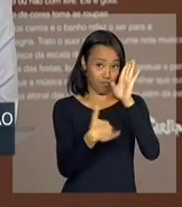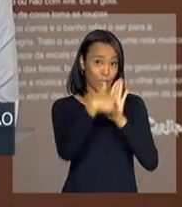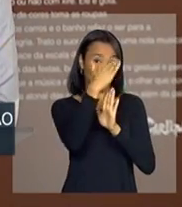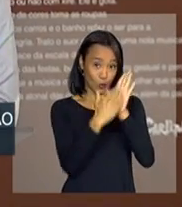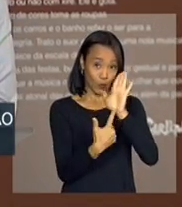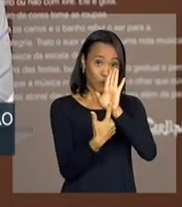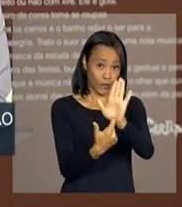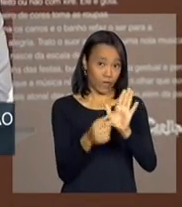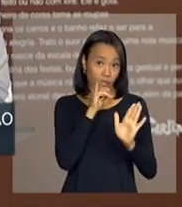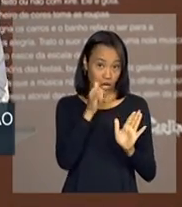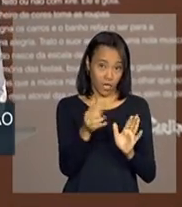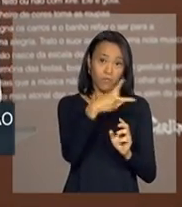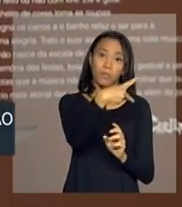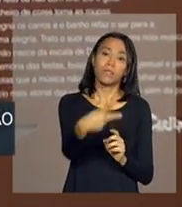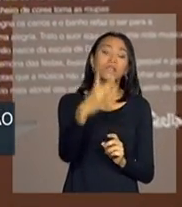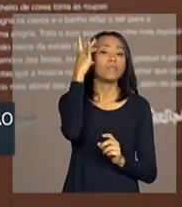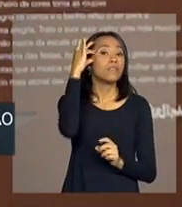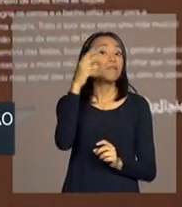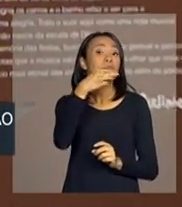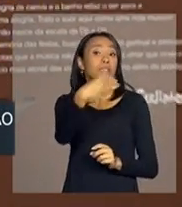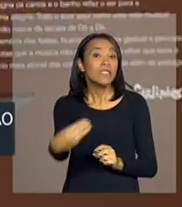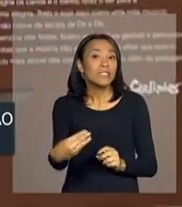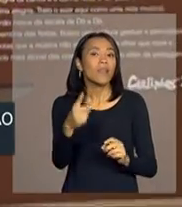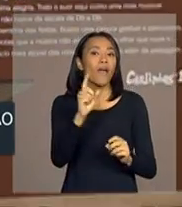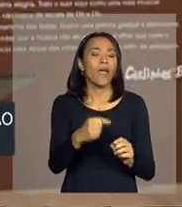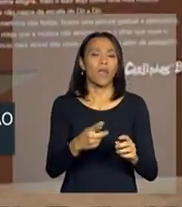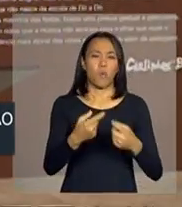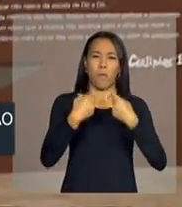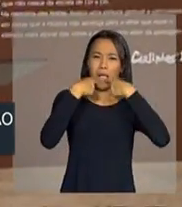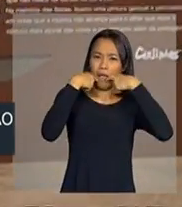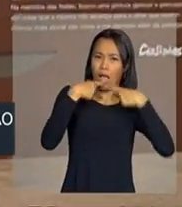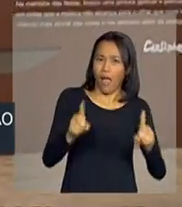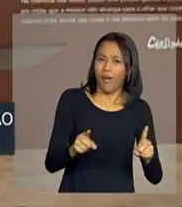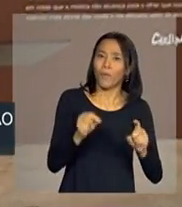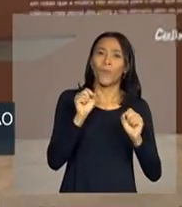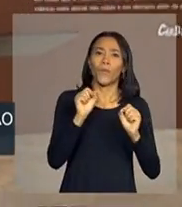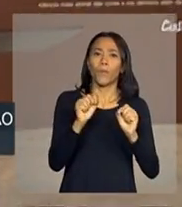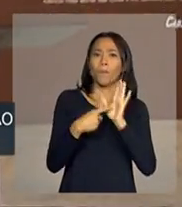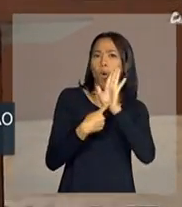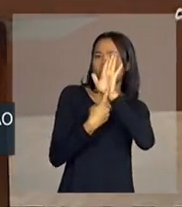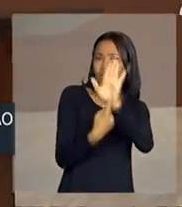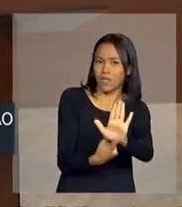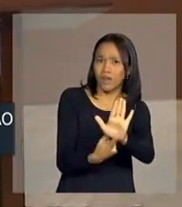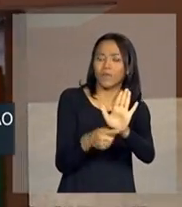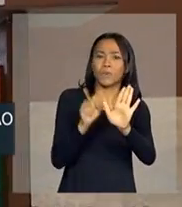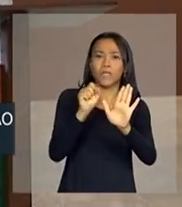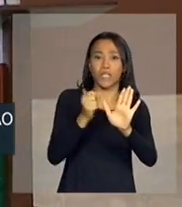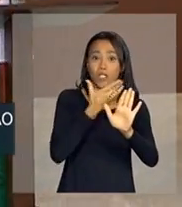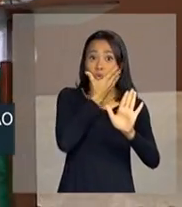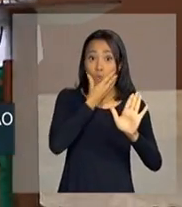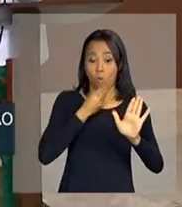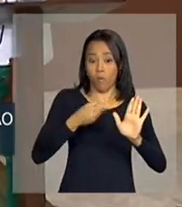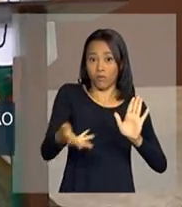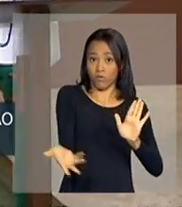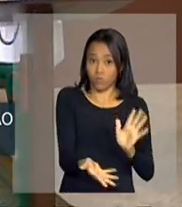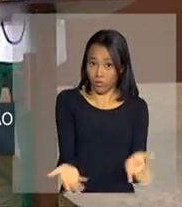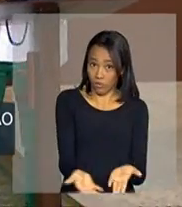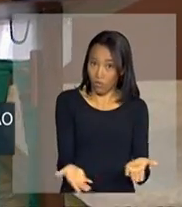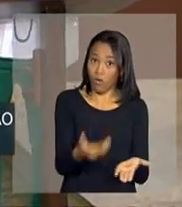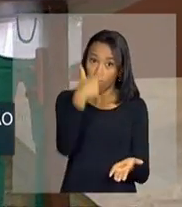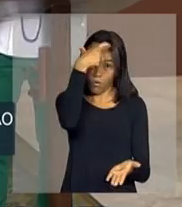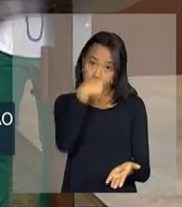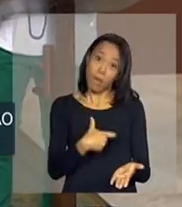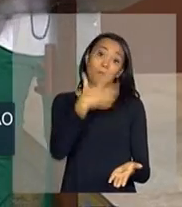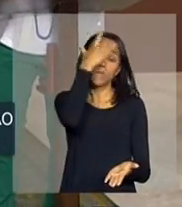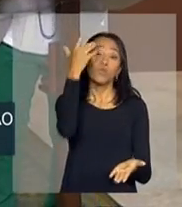presidente e ministra, e todos presentes, é um manifesto a esse homem de hoje, que pode